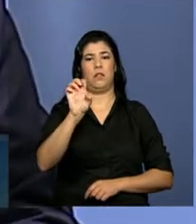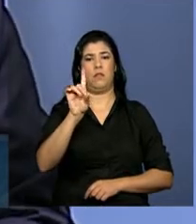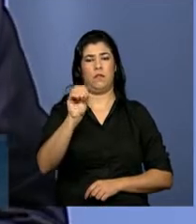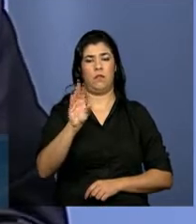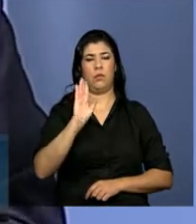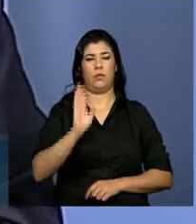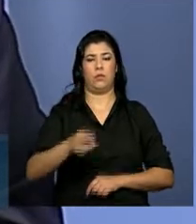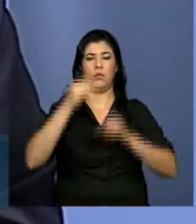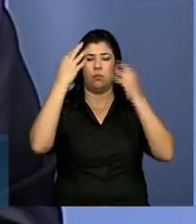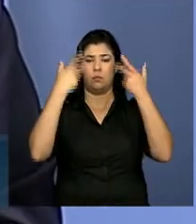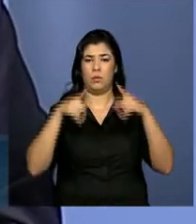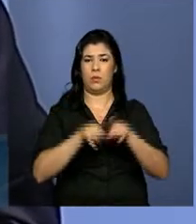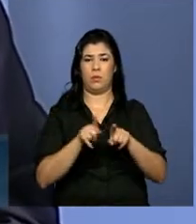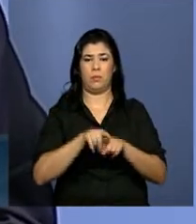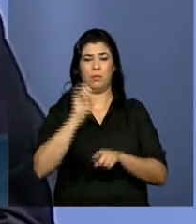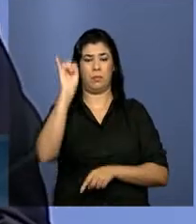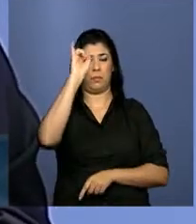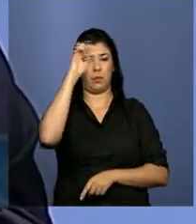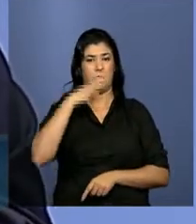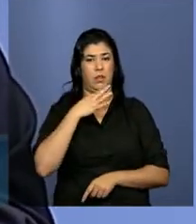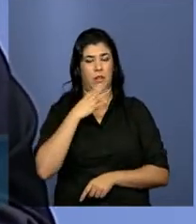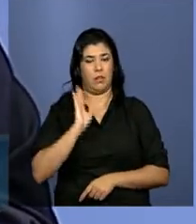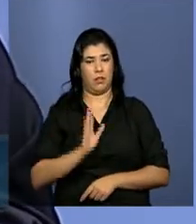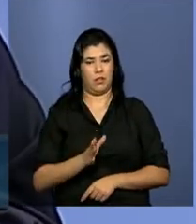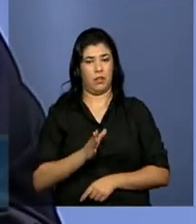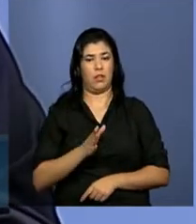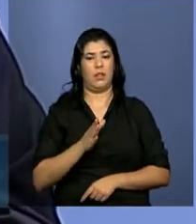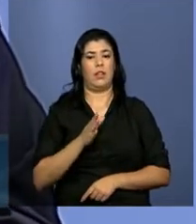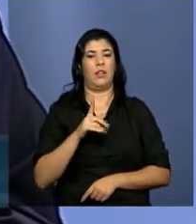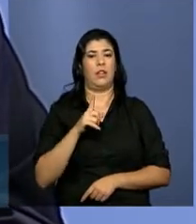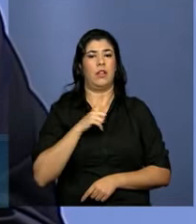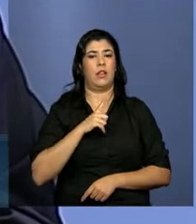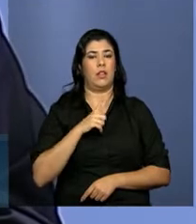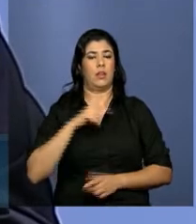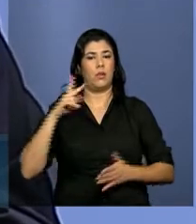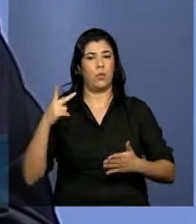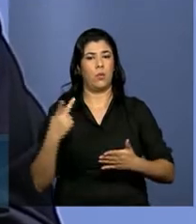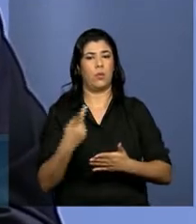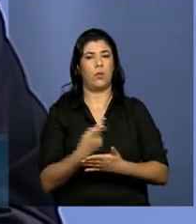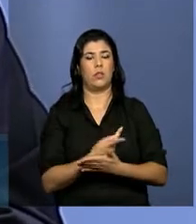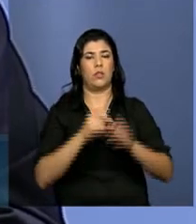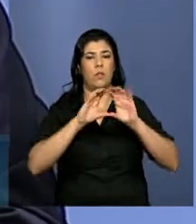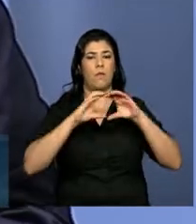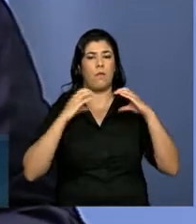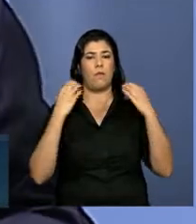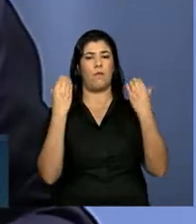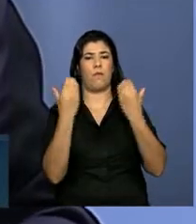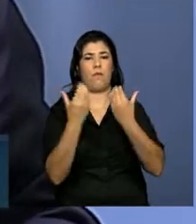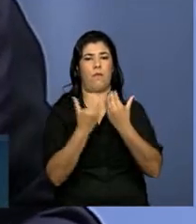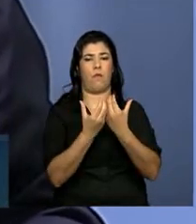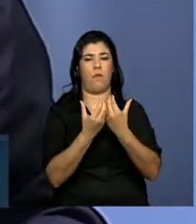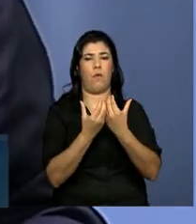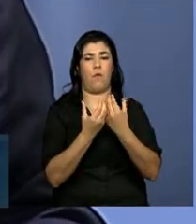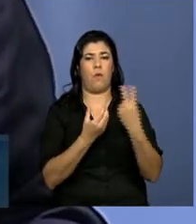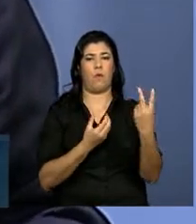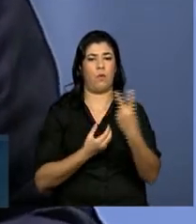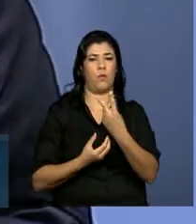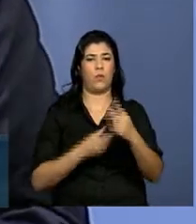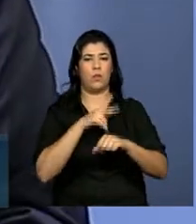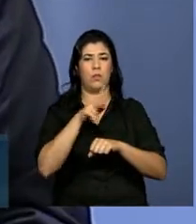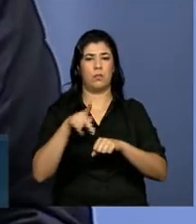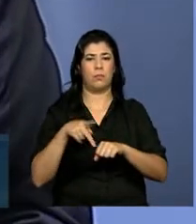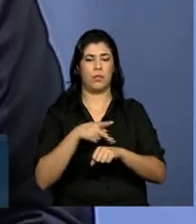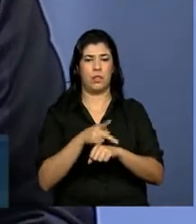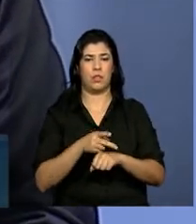reconhecemos a importância desse importante fórum multilateral que é a OMC e